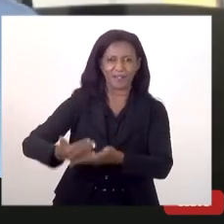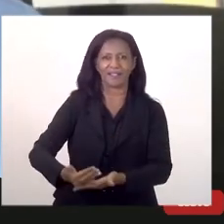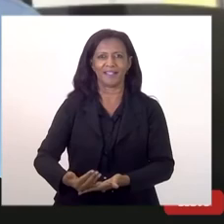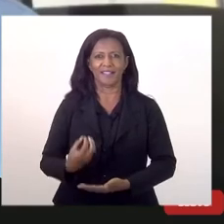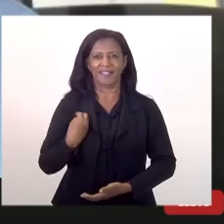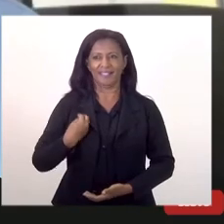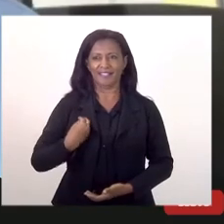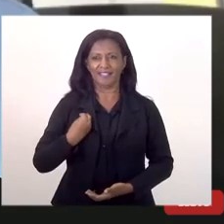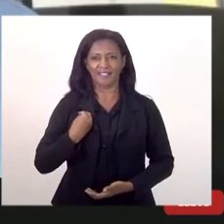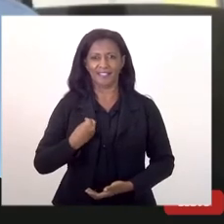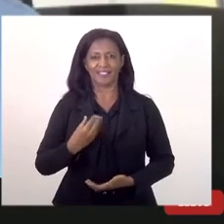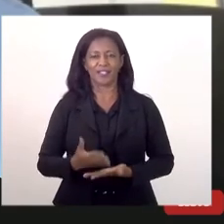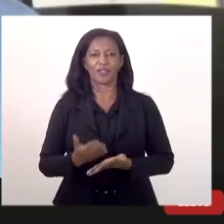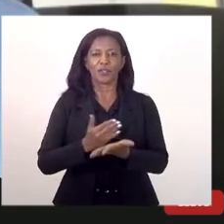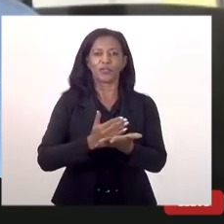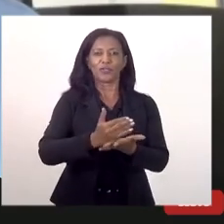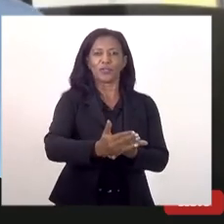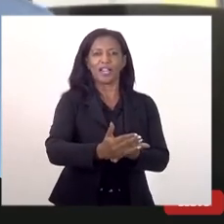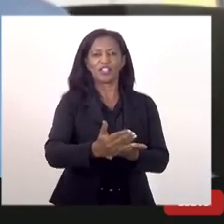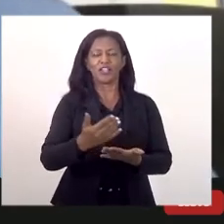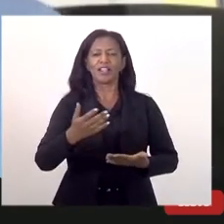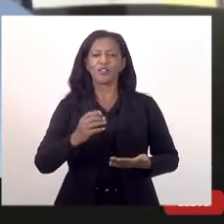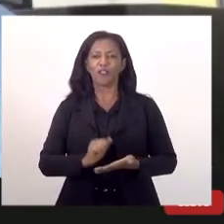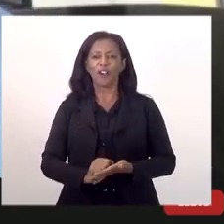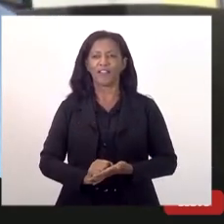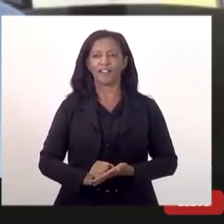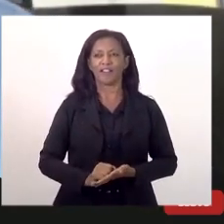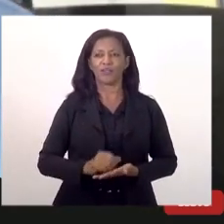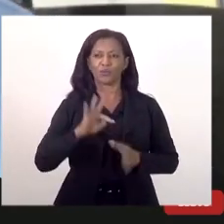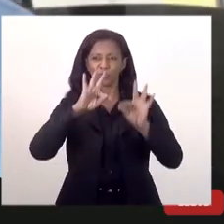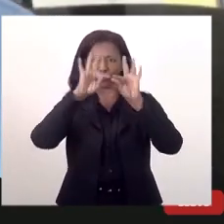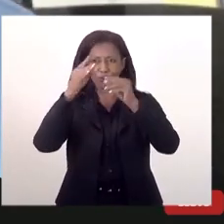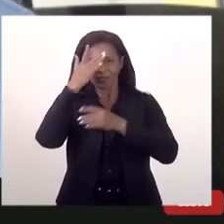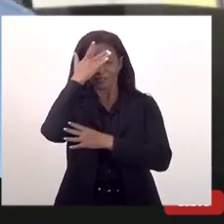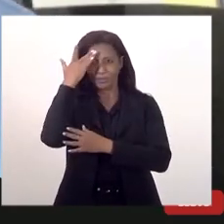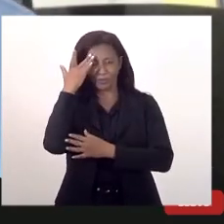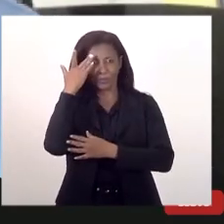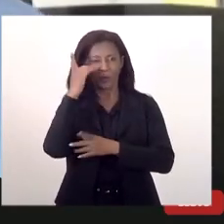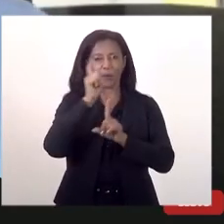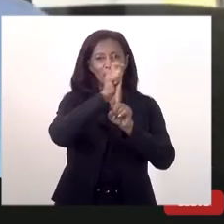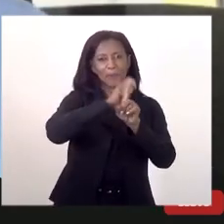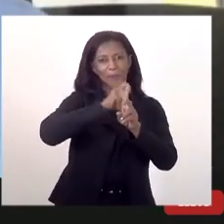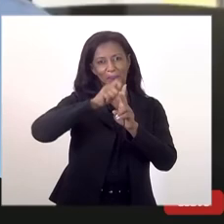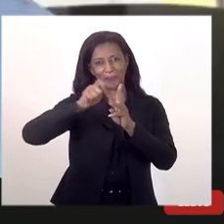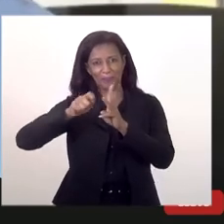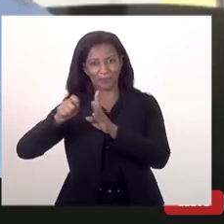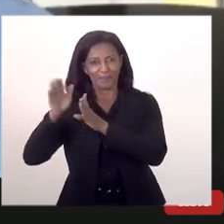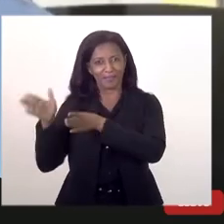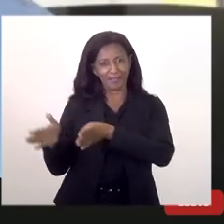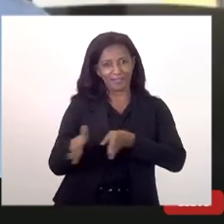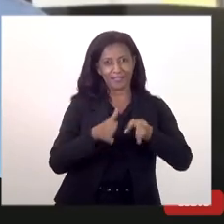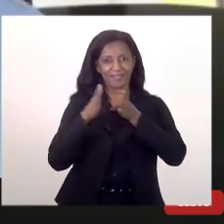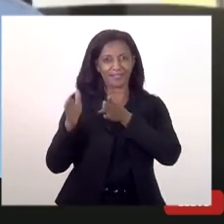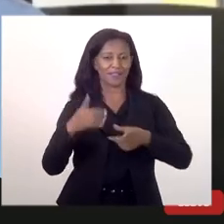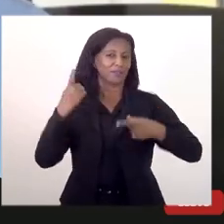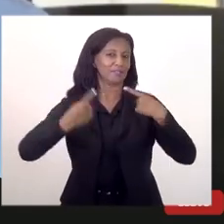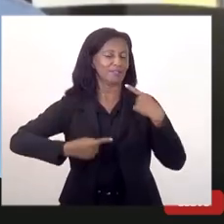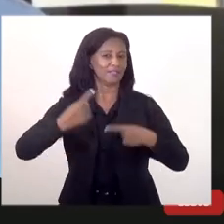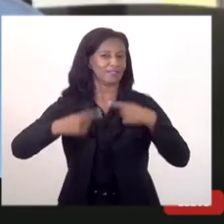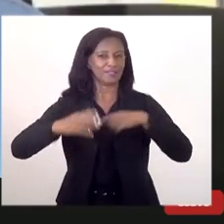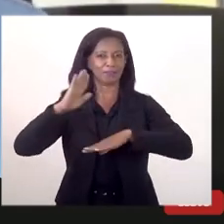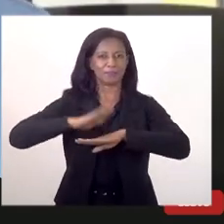nós começamos com todas as dificuldades que passamos nos últimos meses a poder discutir um pouco mais